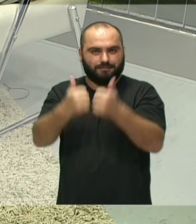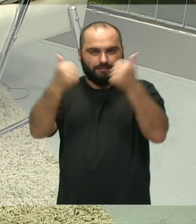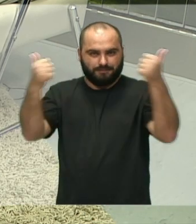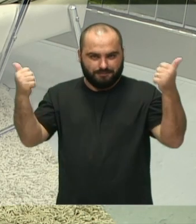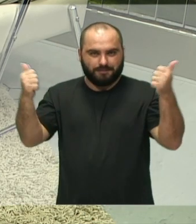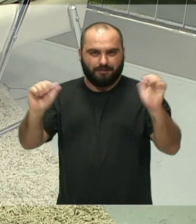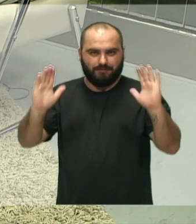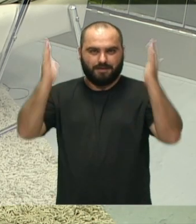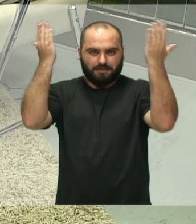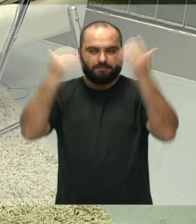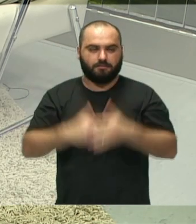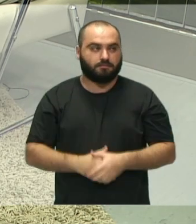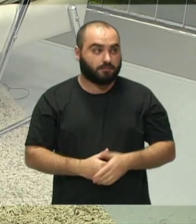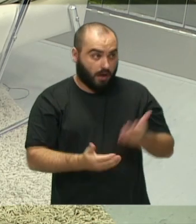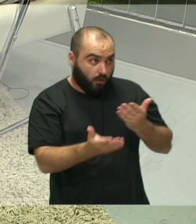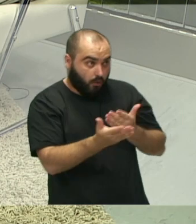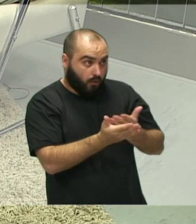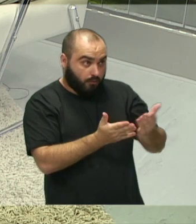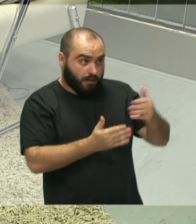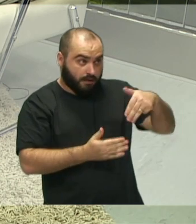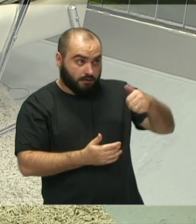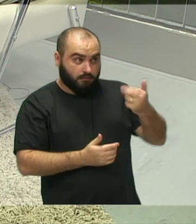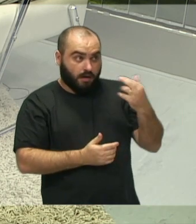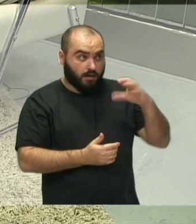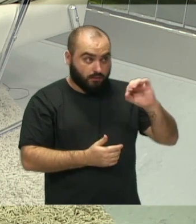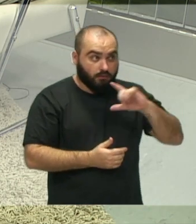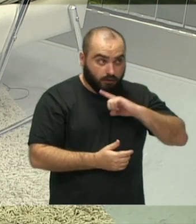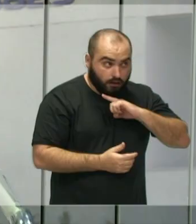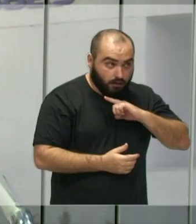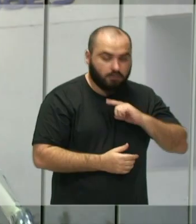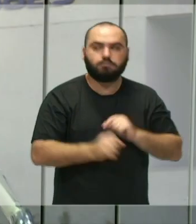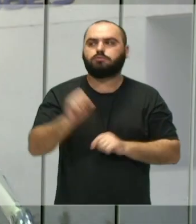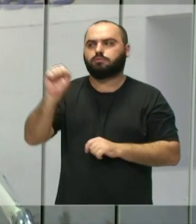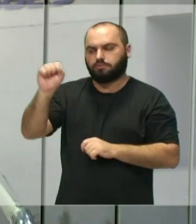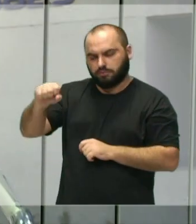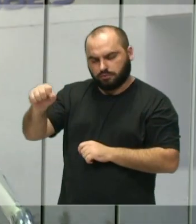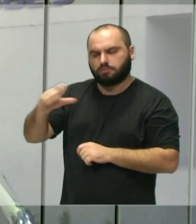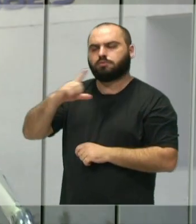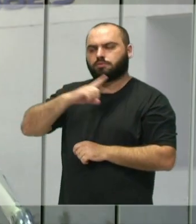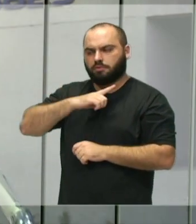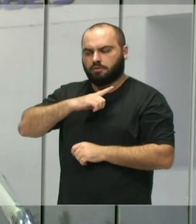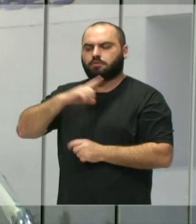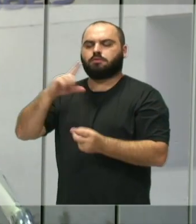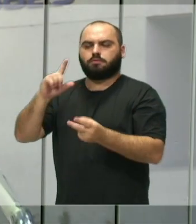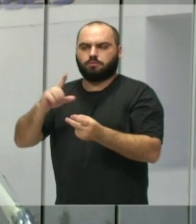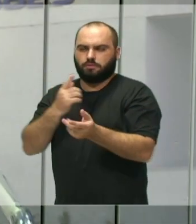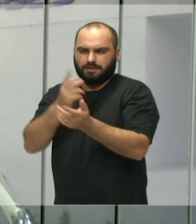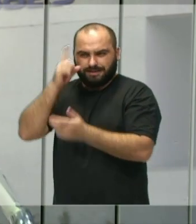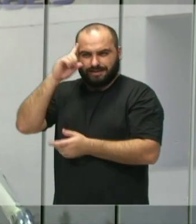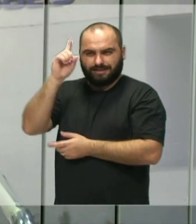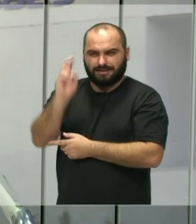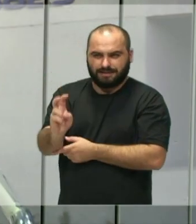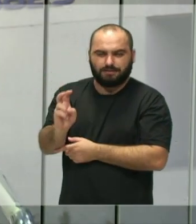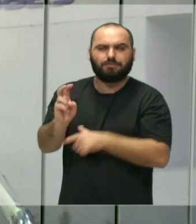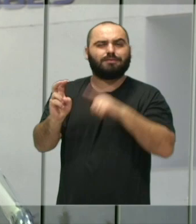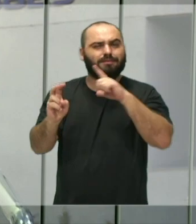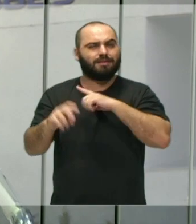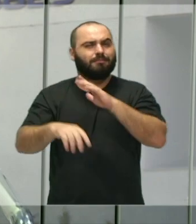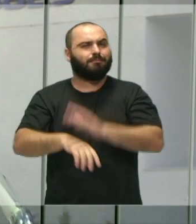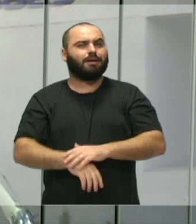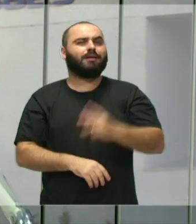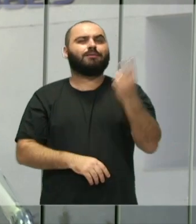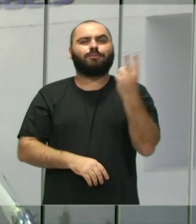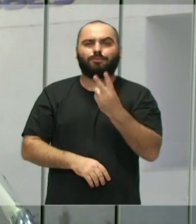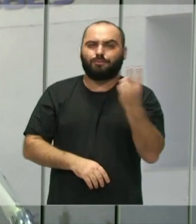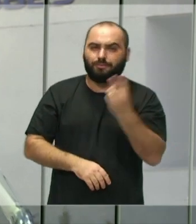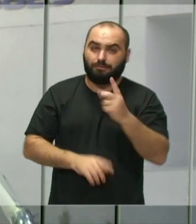início de março estão programadas algumas feiras de adoção? Sim, 5 de março, daí tem outras duas engatilhadas, mas eu não vou confirmar a data agora, mas